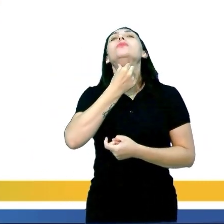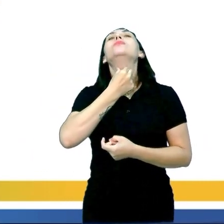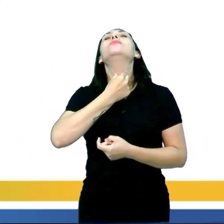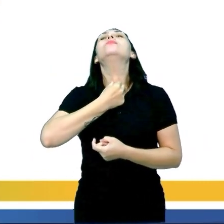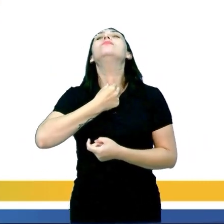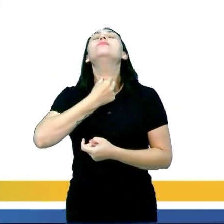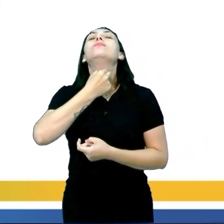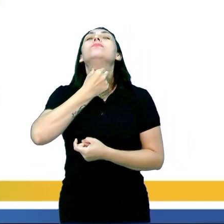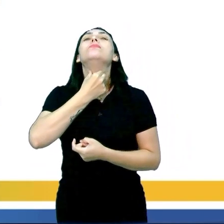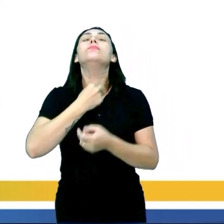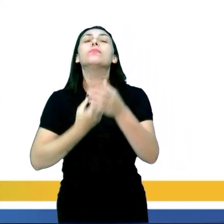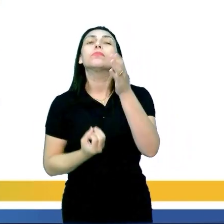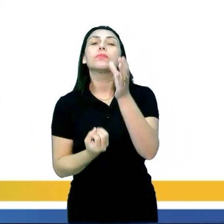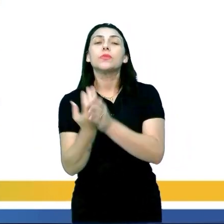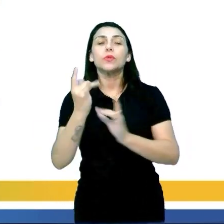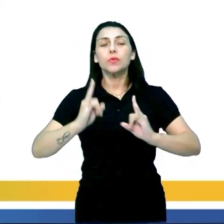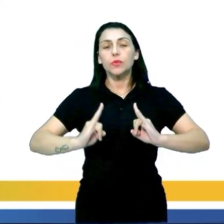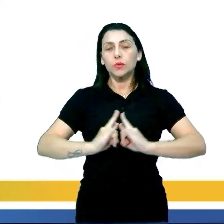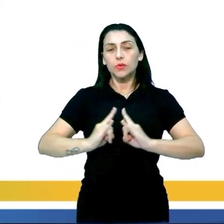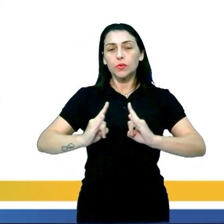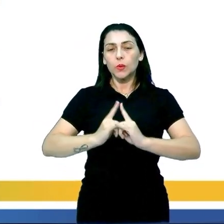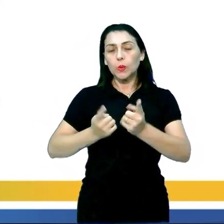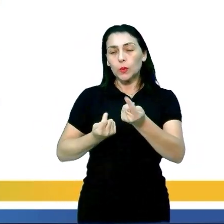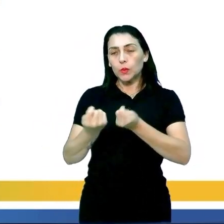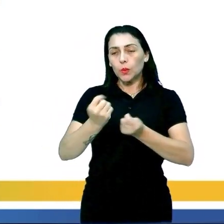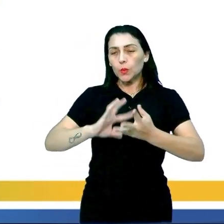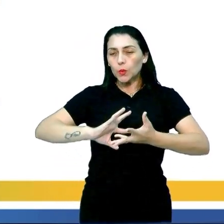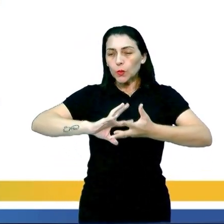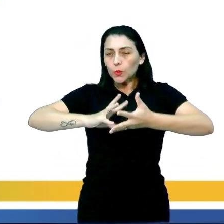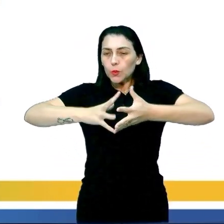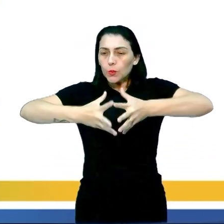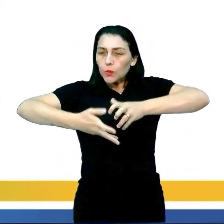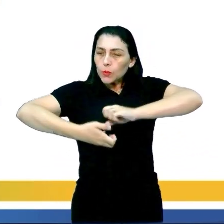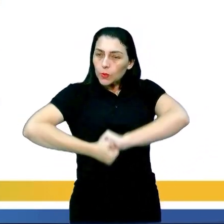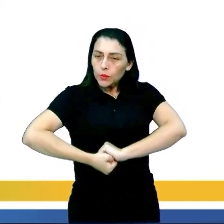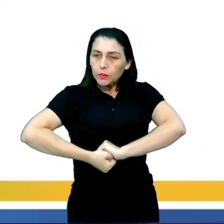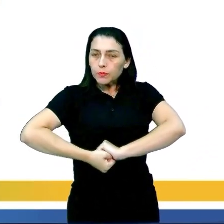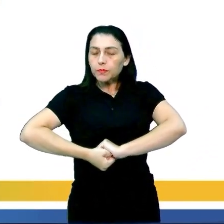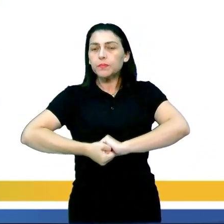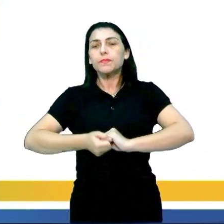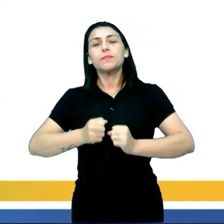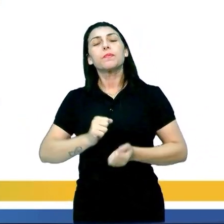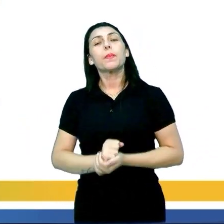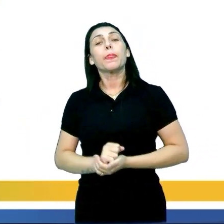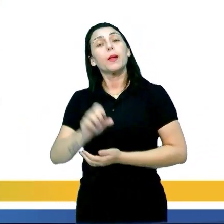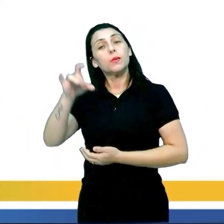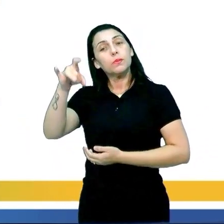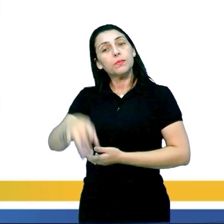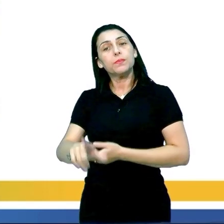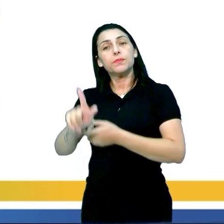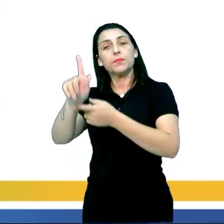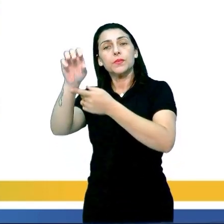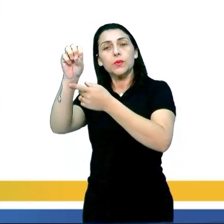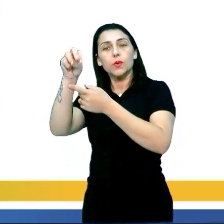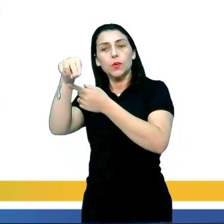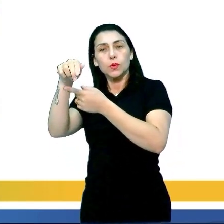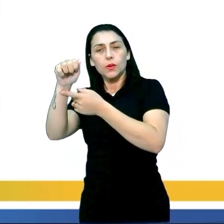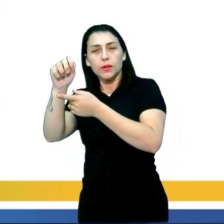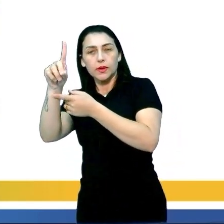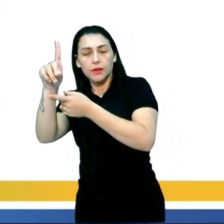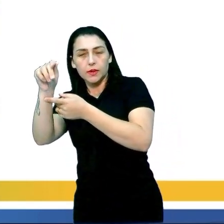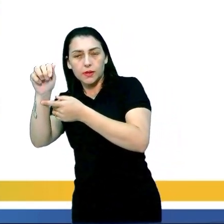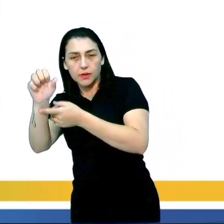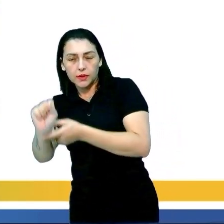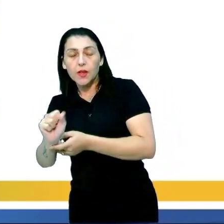tireoide. Produção do hormônio que regula o metabolismo humano, tá? E por último aí falado, temos as